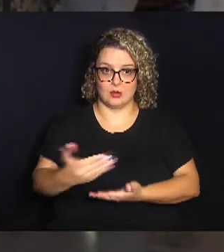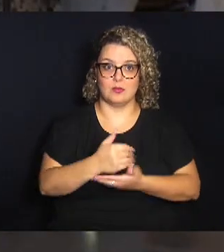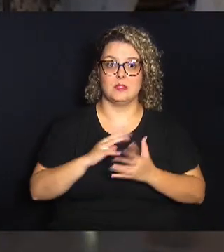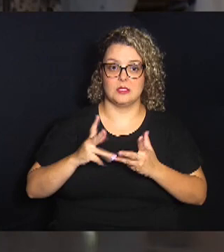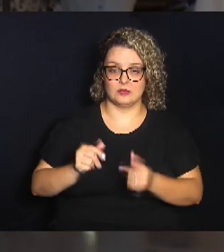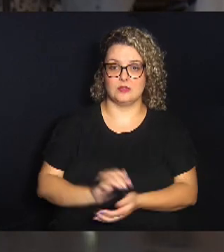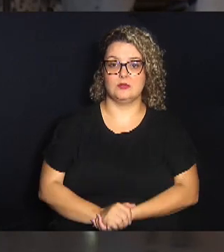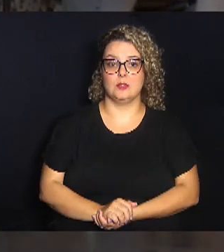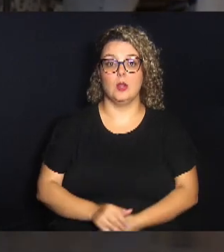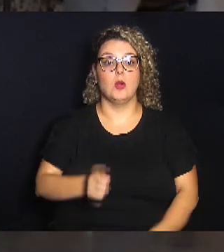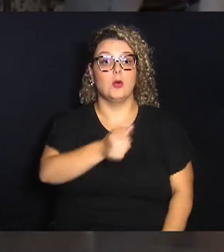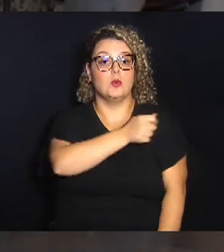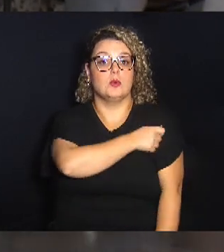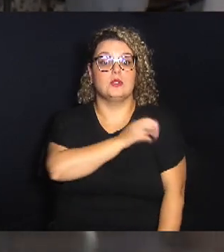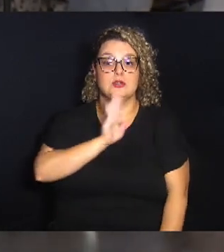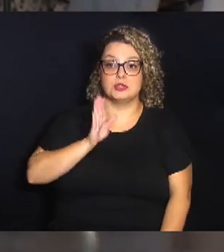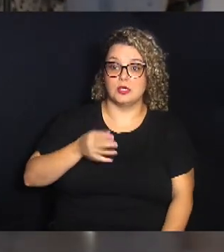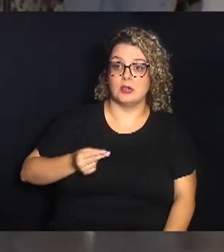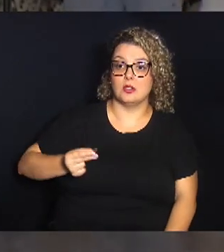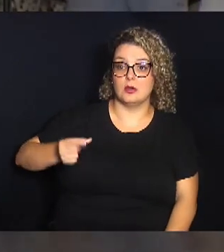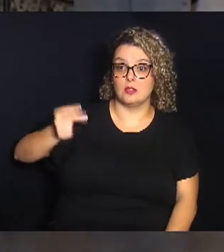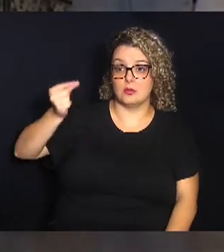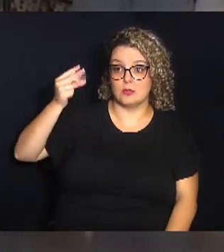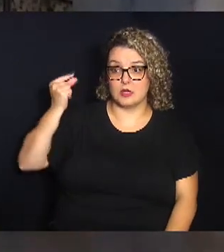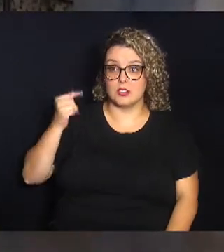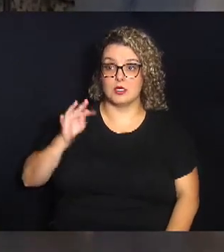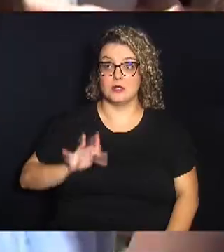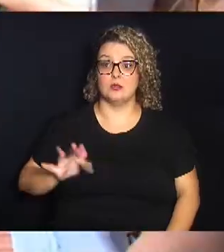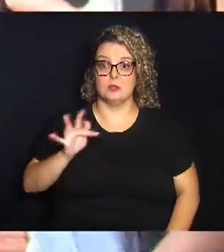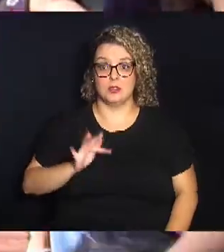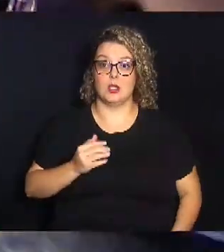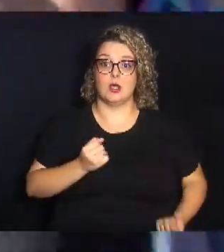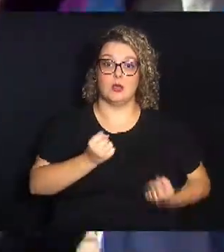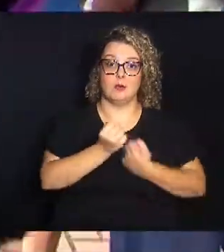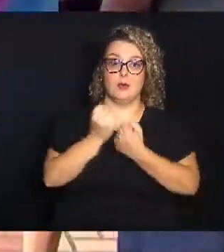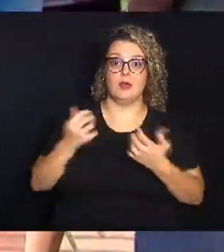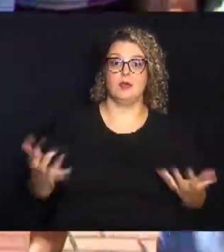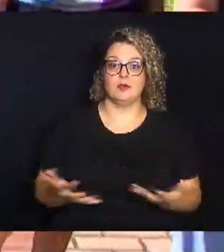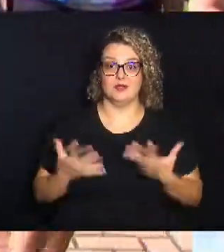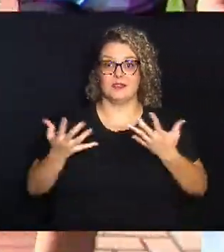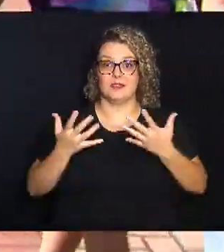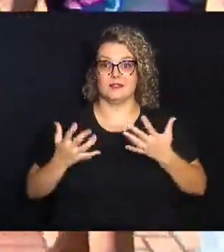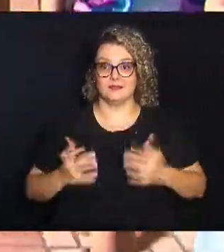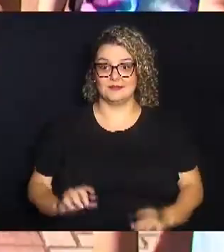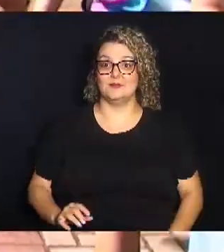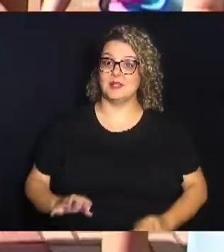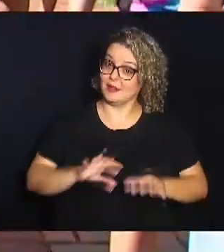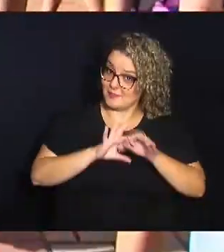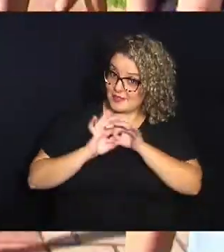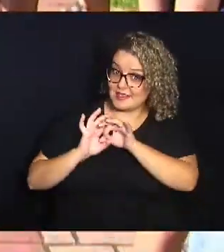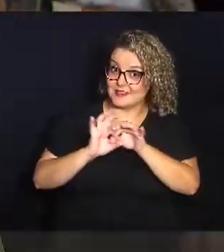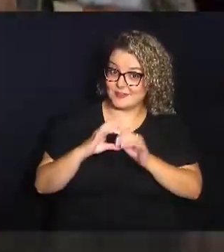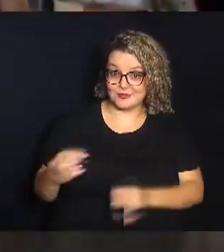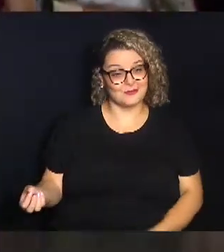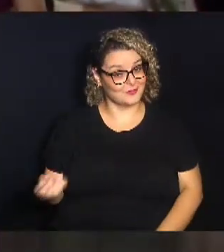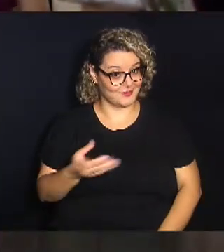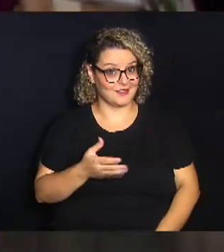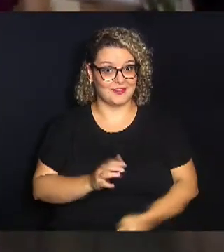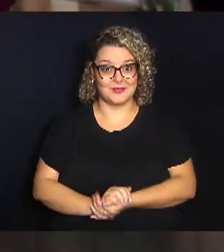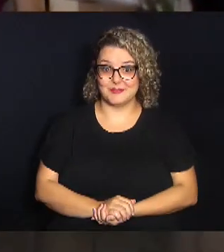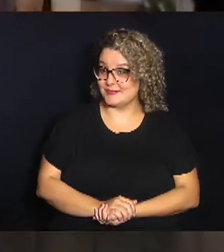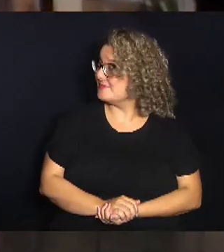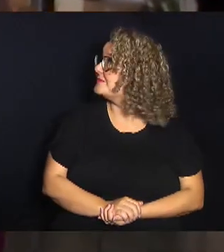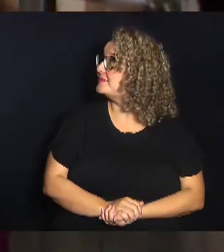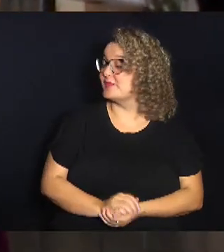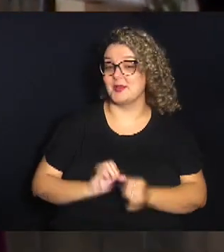estudantes que já estão há algum tempo na universidade apoiam as atividades para rolar essa união com os novatos. Bem, eu acho que